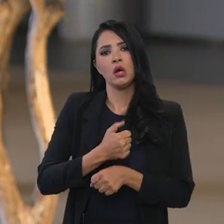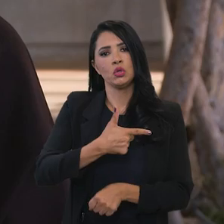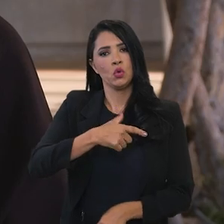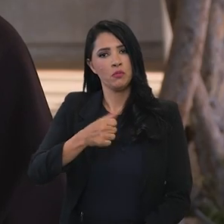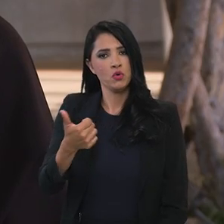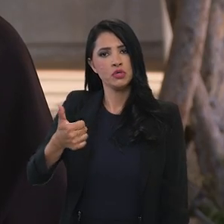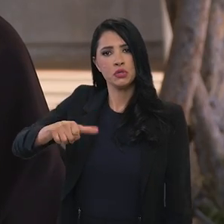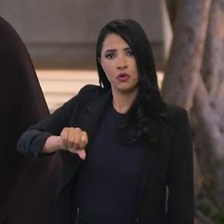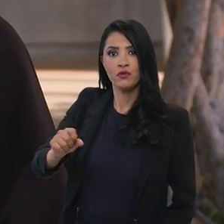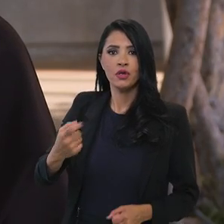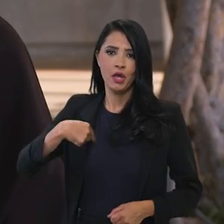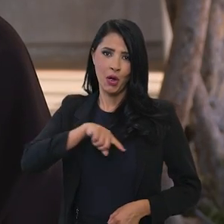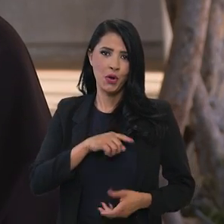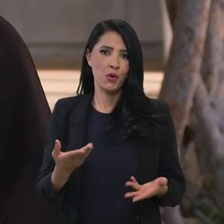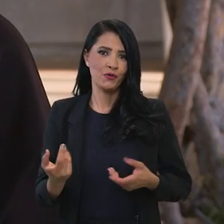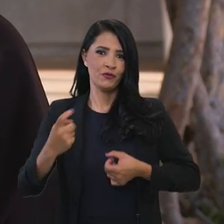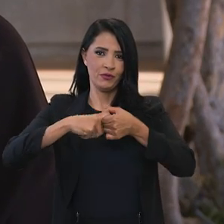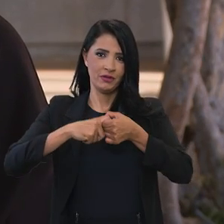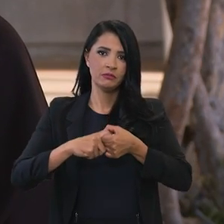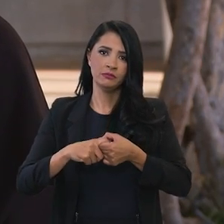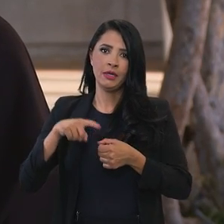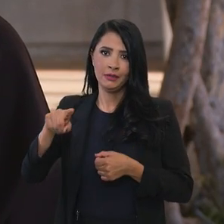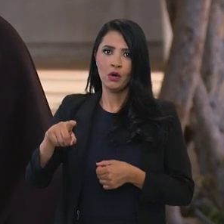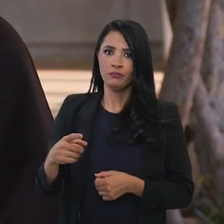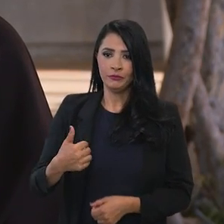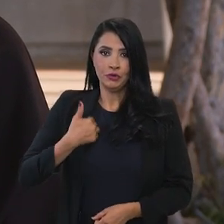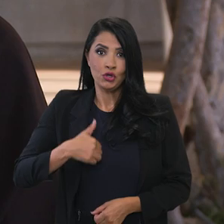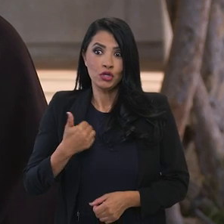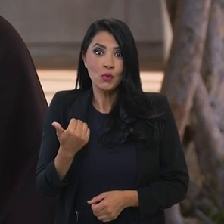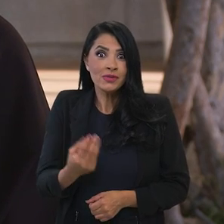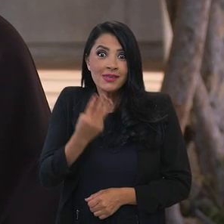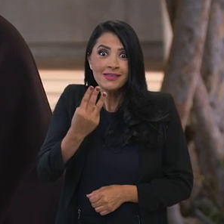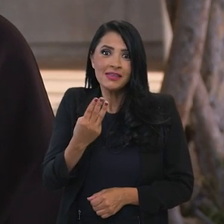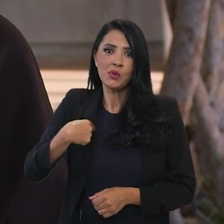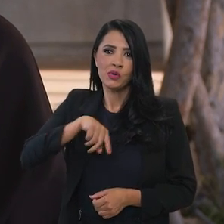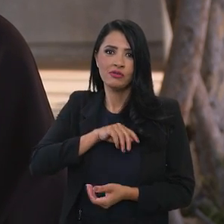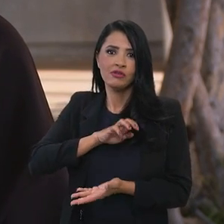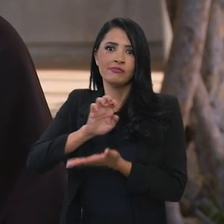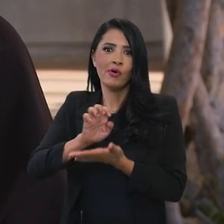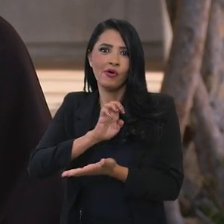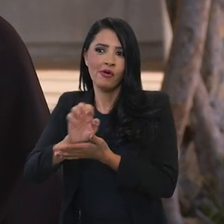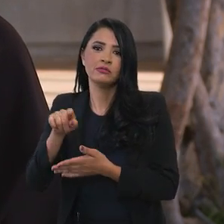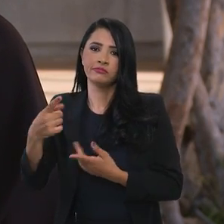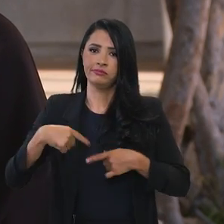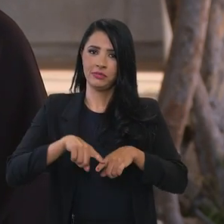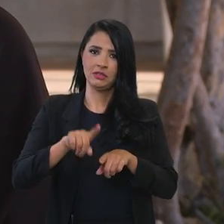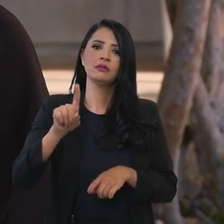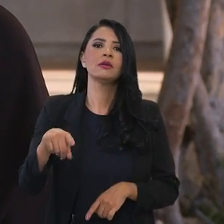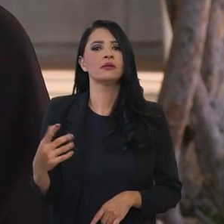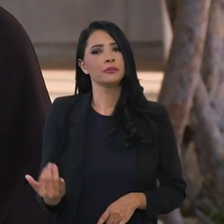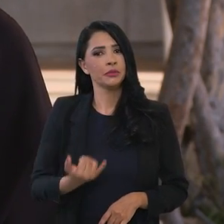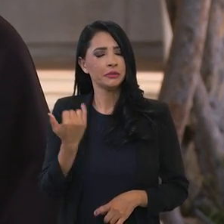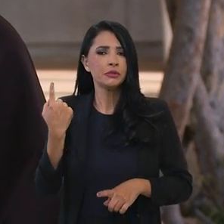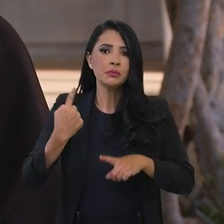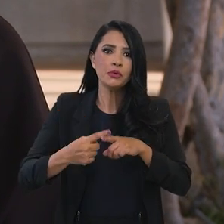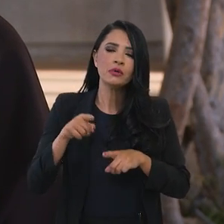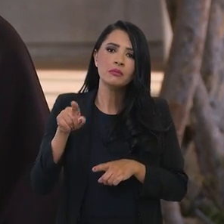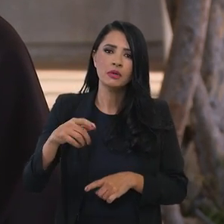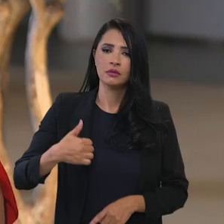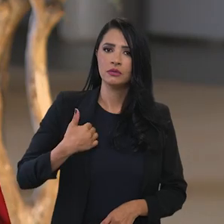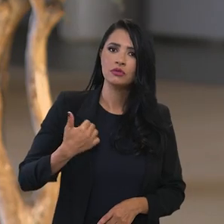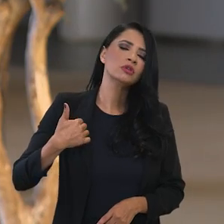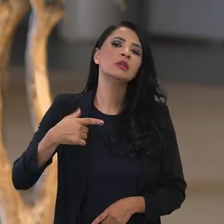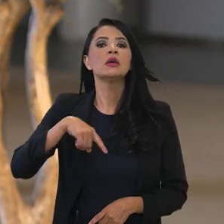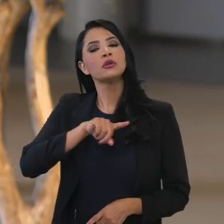exportações, é um parceiro relevante, inclusive porque para a Argentina nós vendemos produtos de maior valor agregado e o diálogo é fundamental.